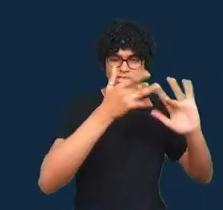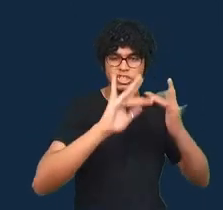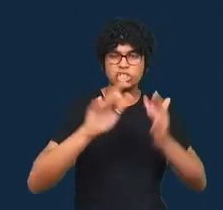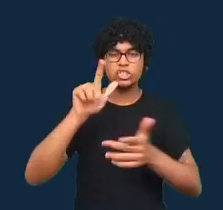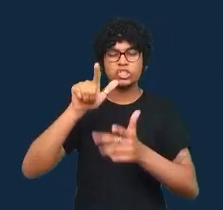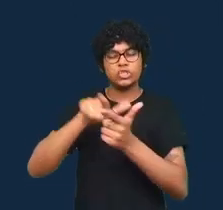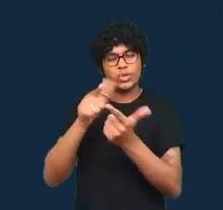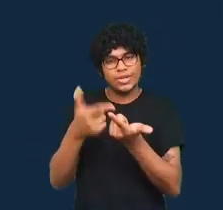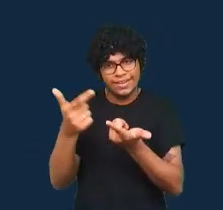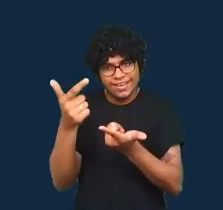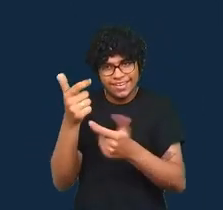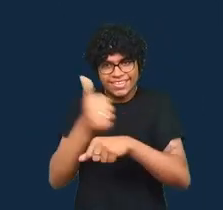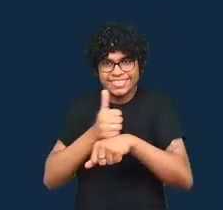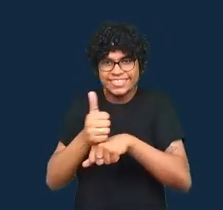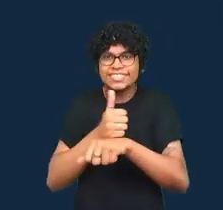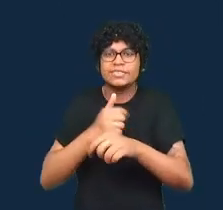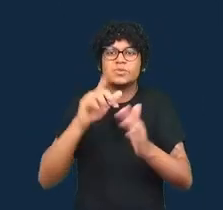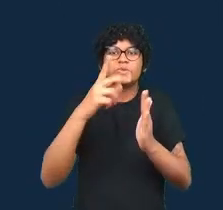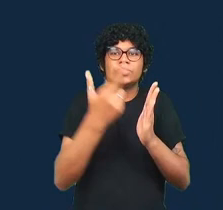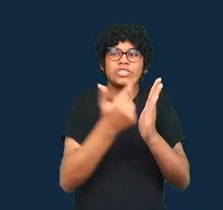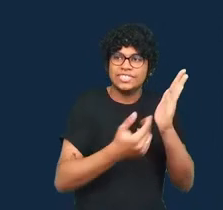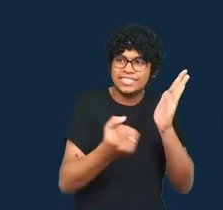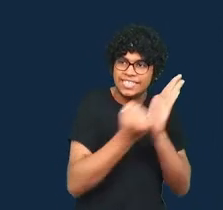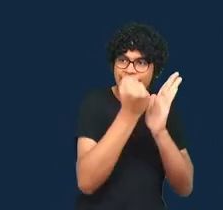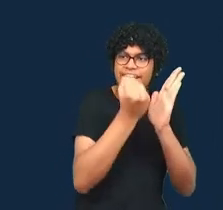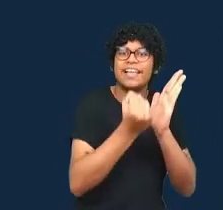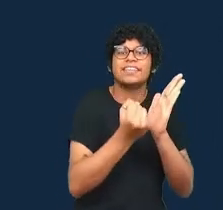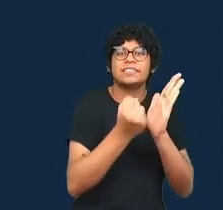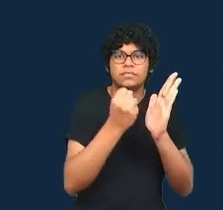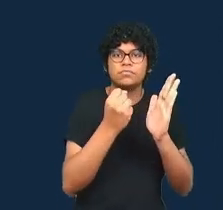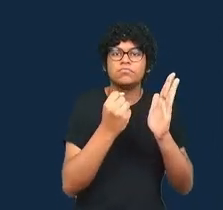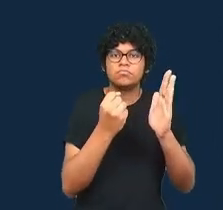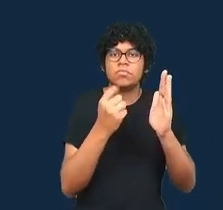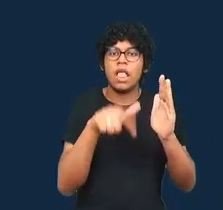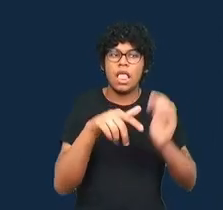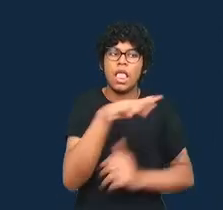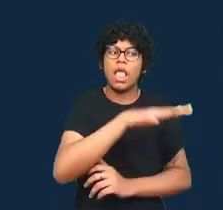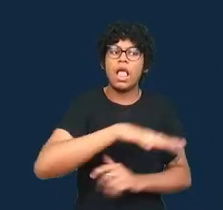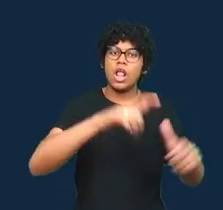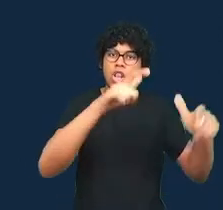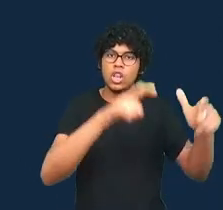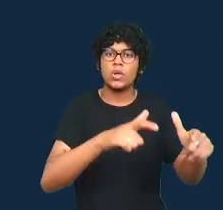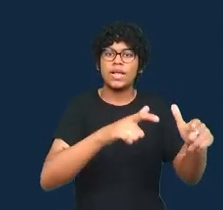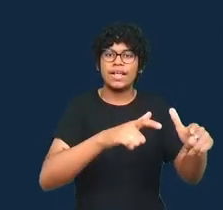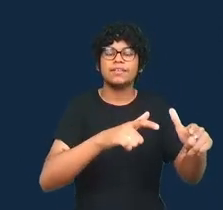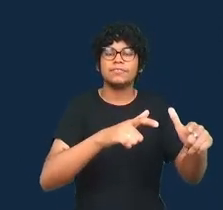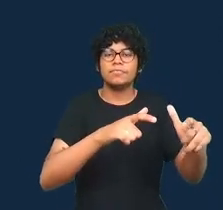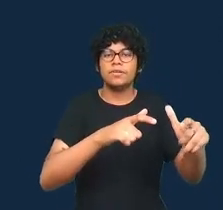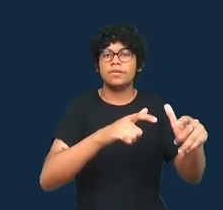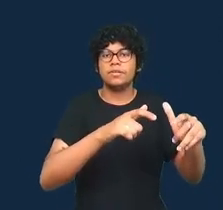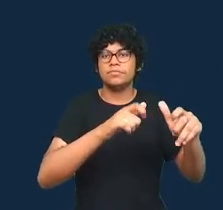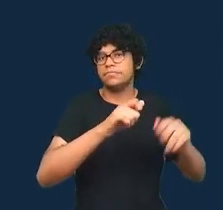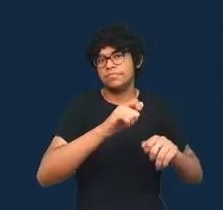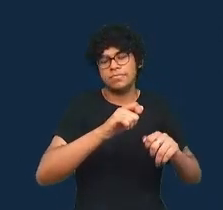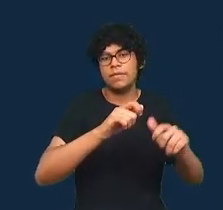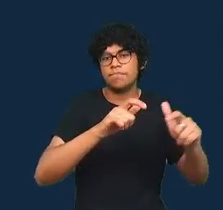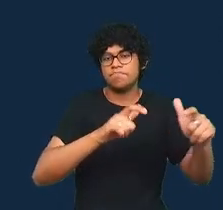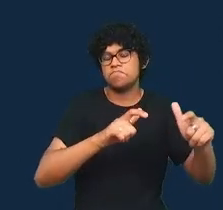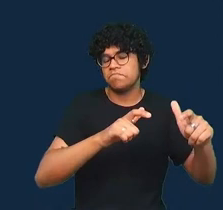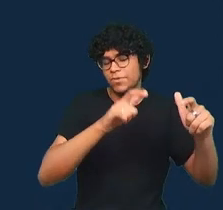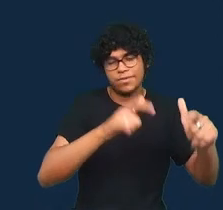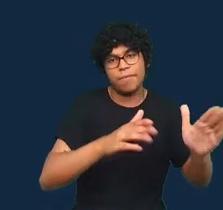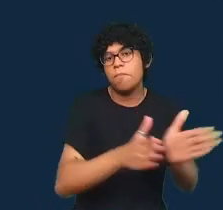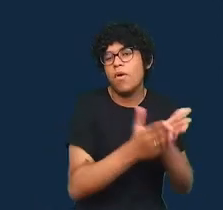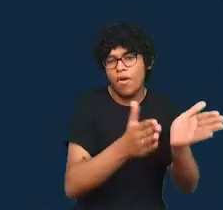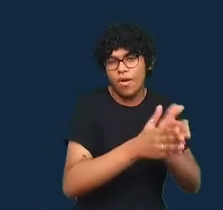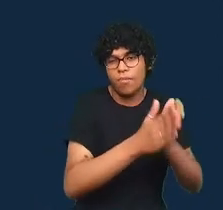que trabalham com projetos de mídia participativo com comunidades marginalizadas na América do Sul e aqui temos um exemplo de um